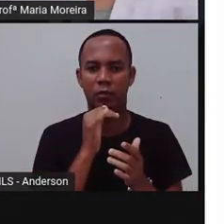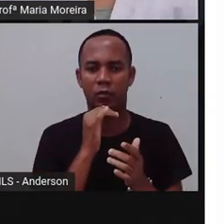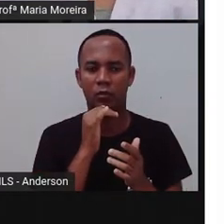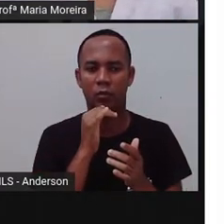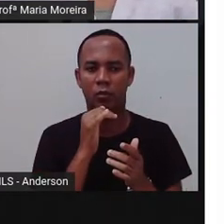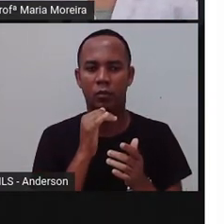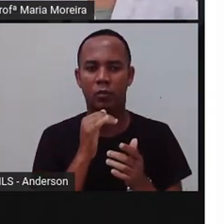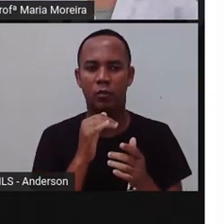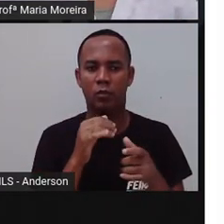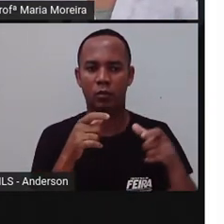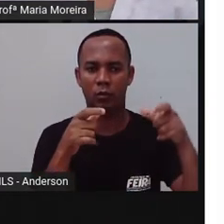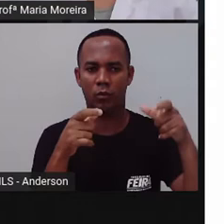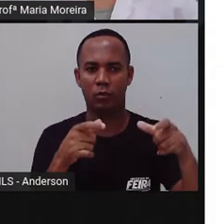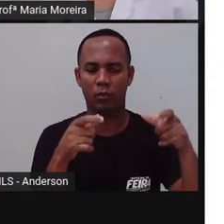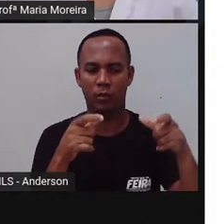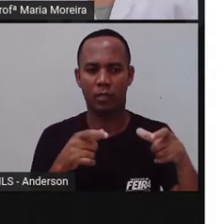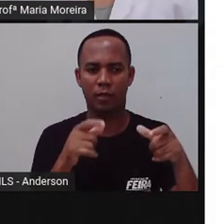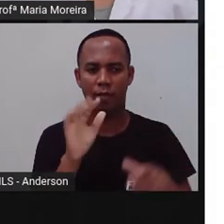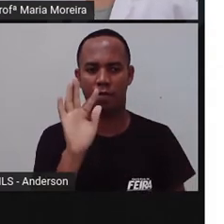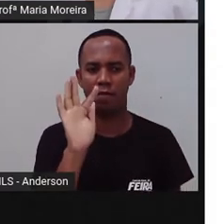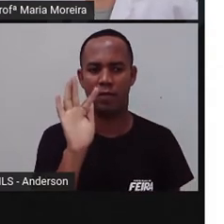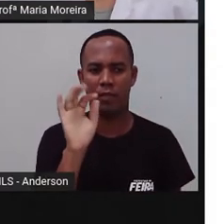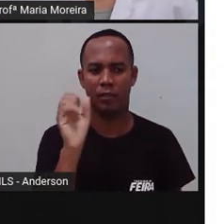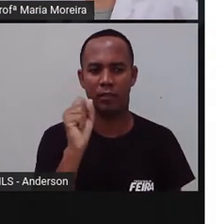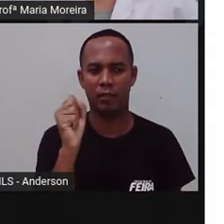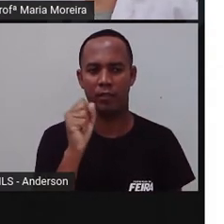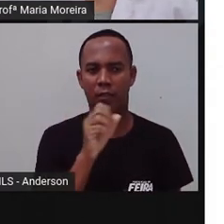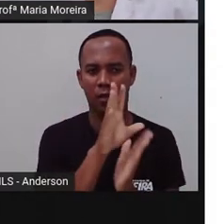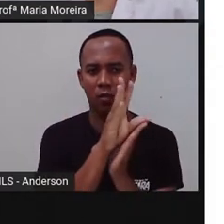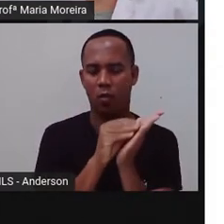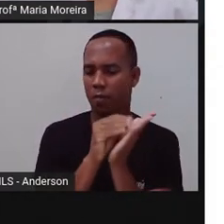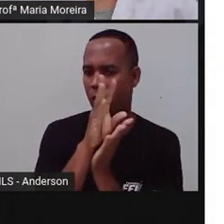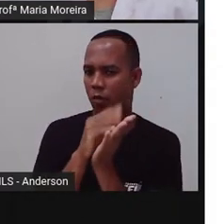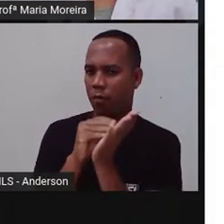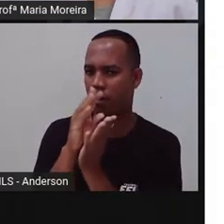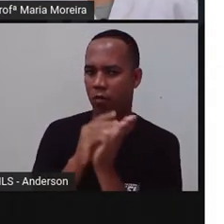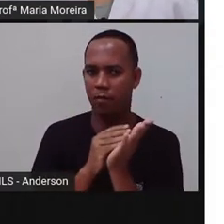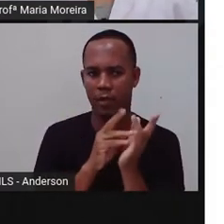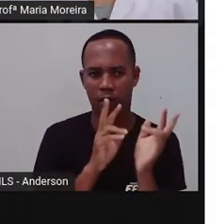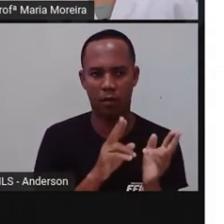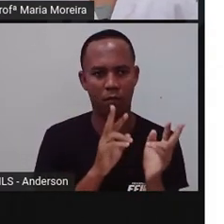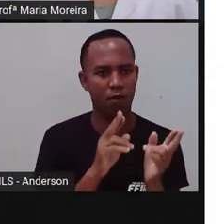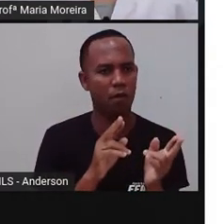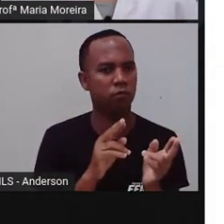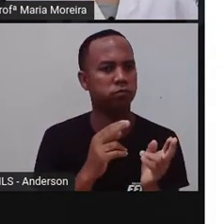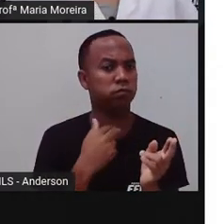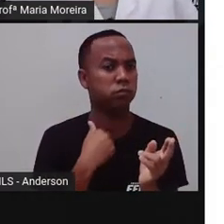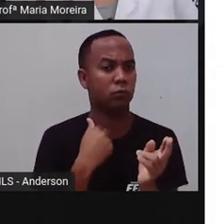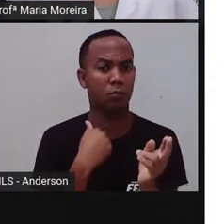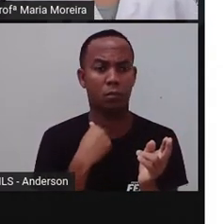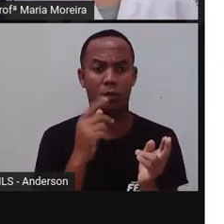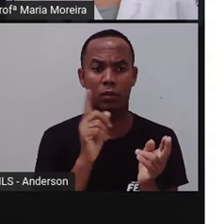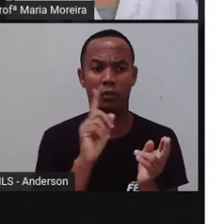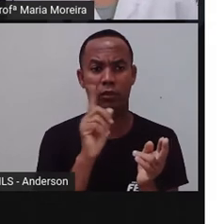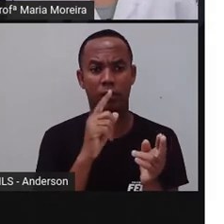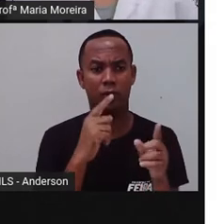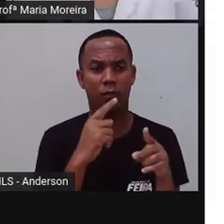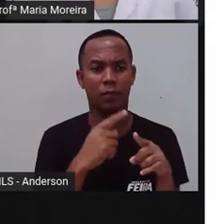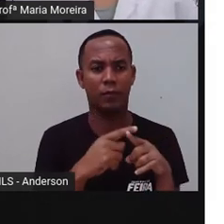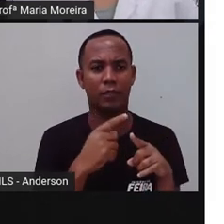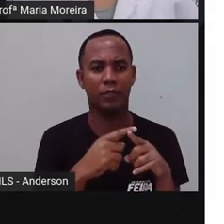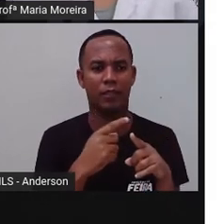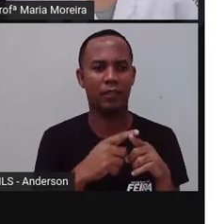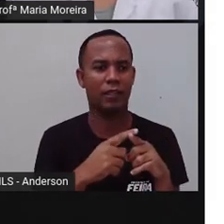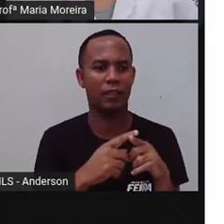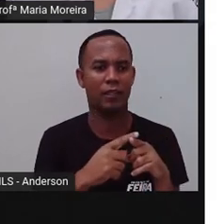de feira, né, vou fazer uma cópia de feira, e com todas as ruas, tudo igual, não. Por quê? Cada cidade possui o quê?